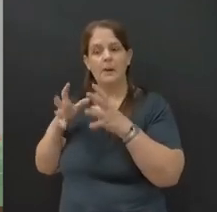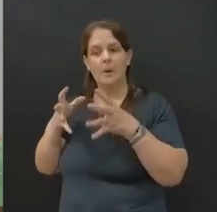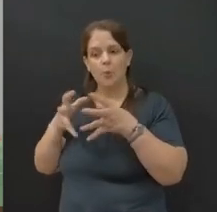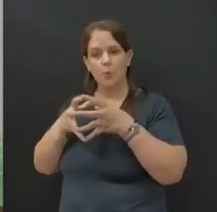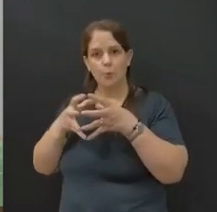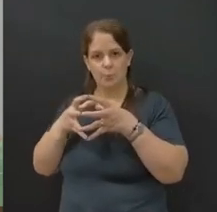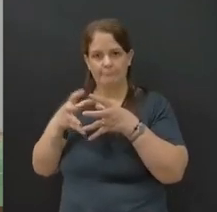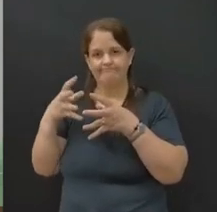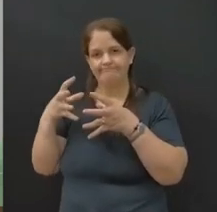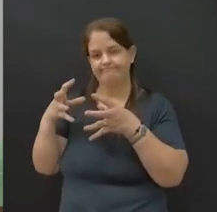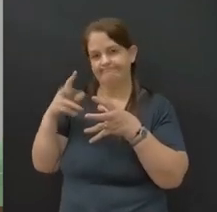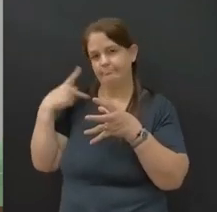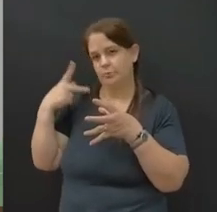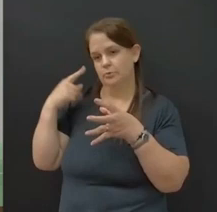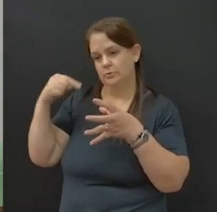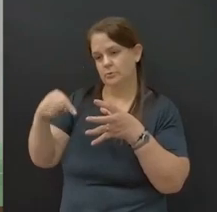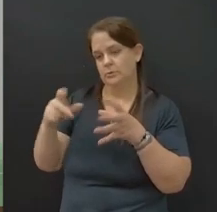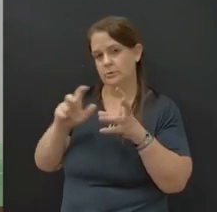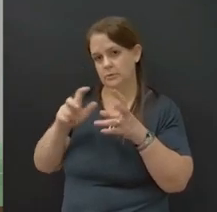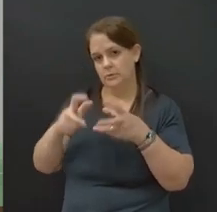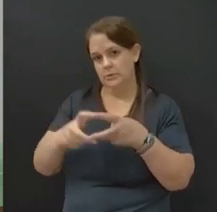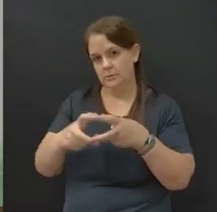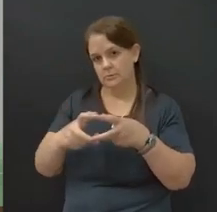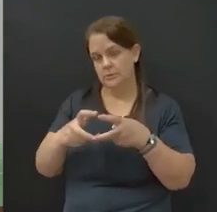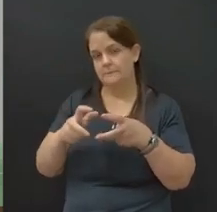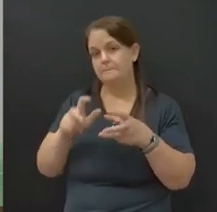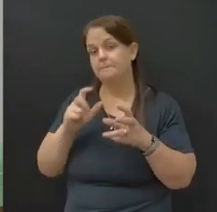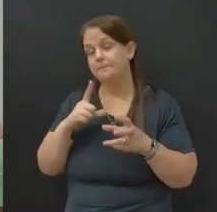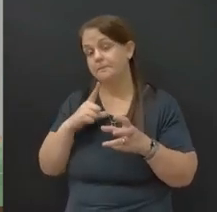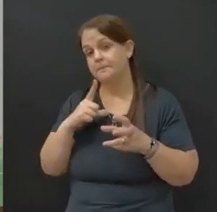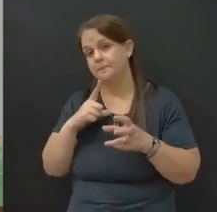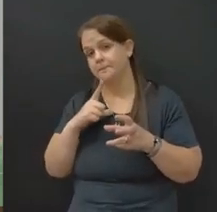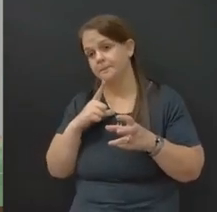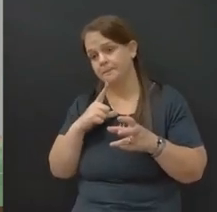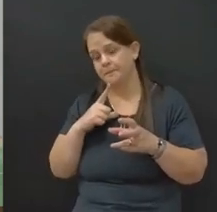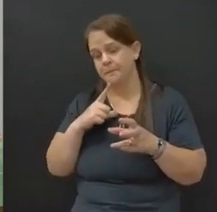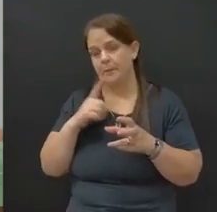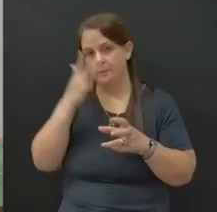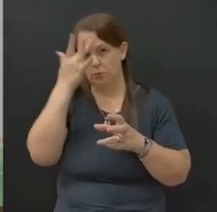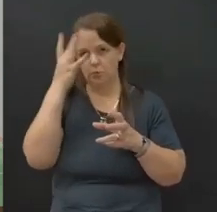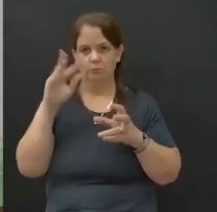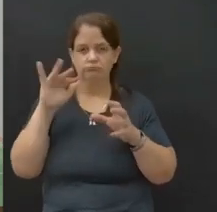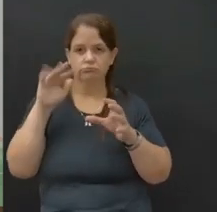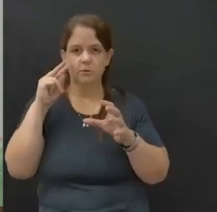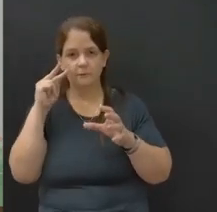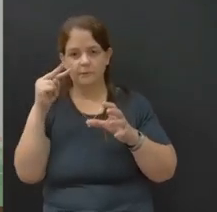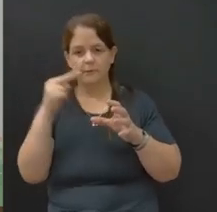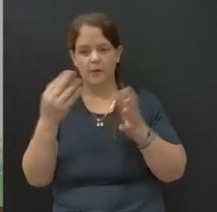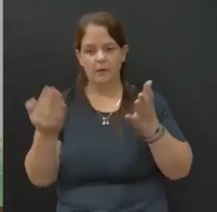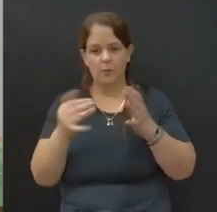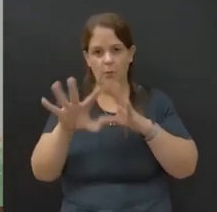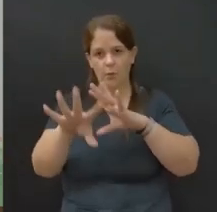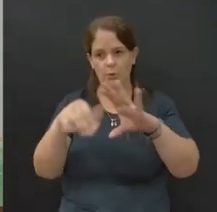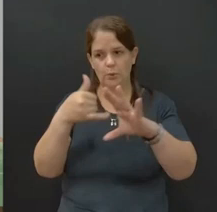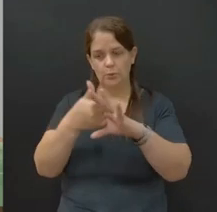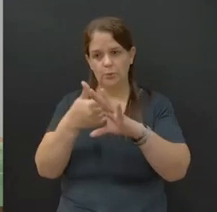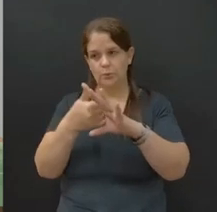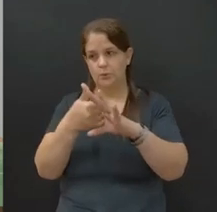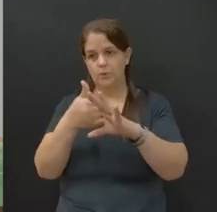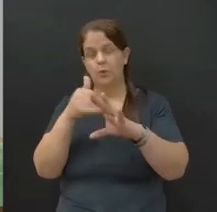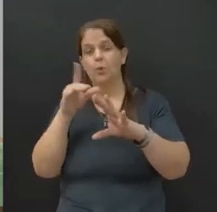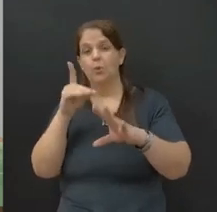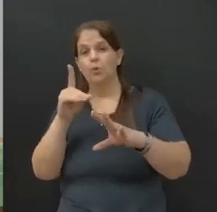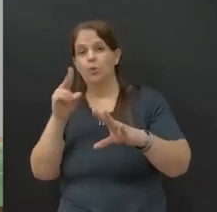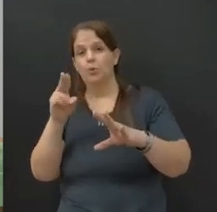e queria, inclusive, dizer aos pares dessa casa, inclusive aqueles que nos acompanham pelo canal do YouTube, o Dudu